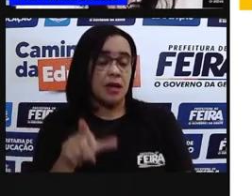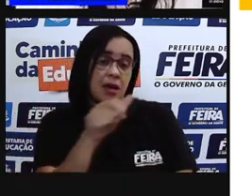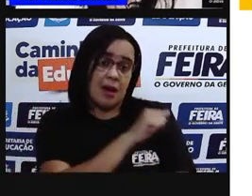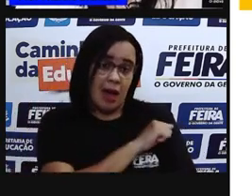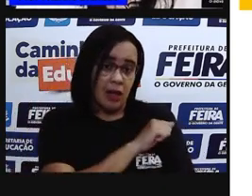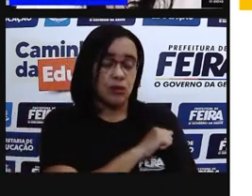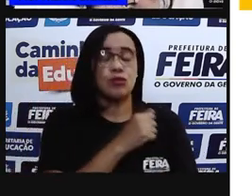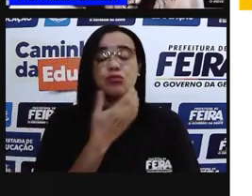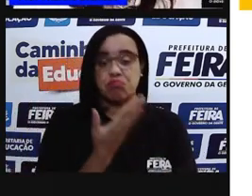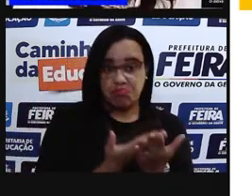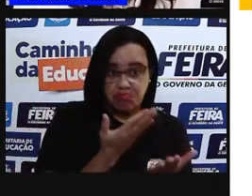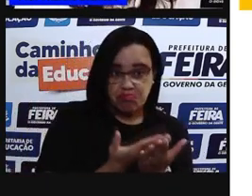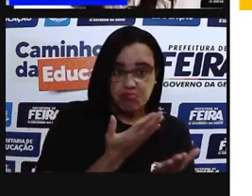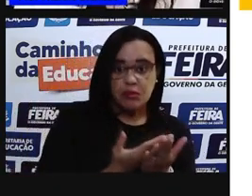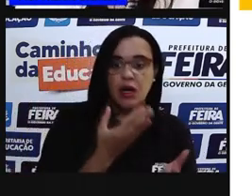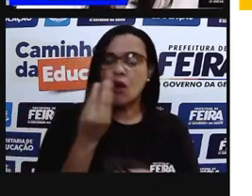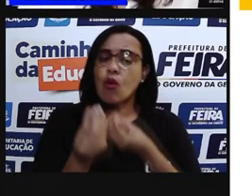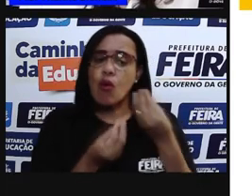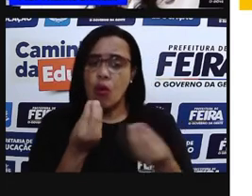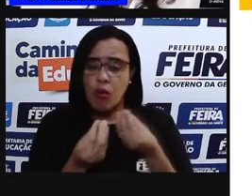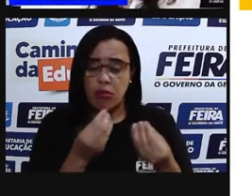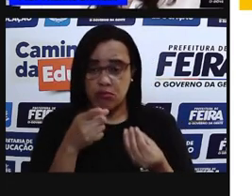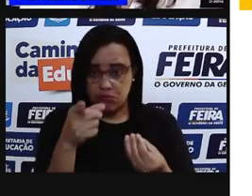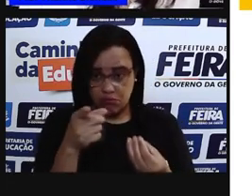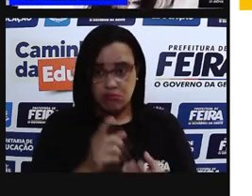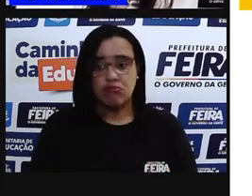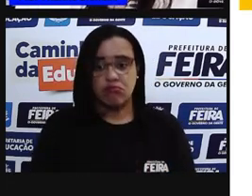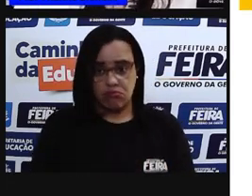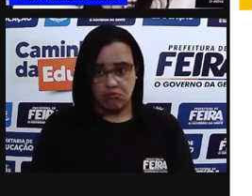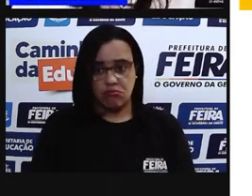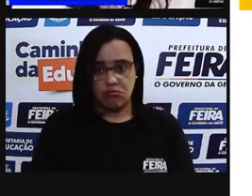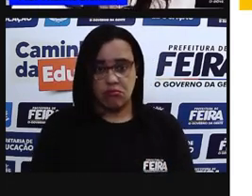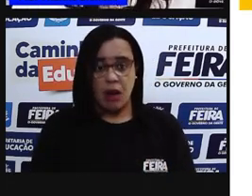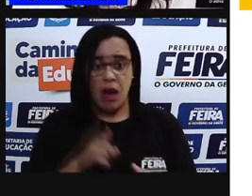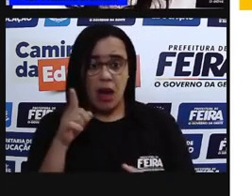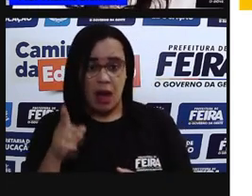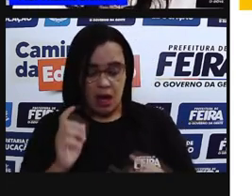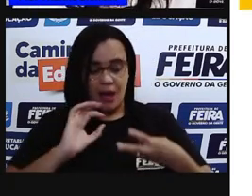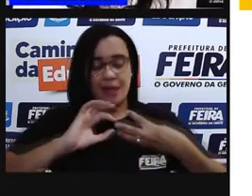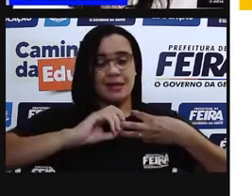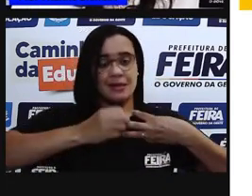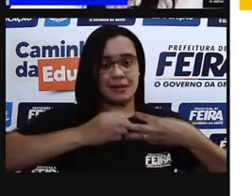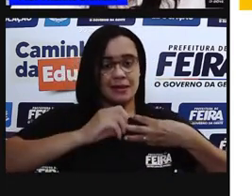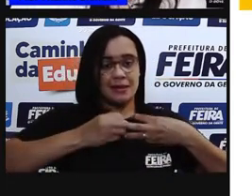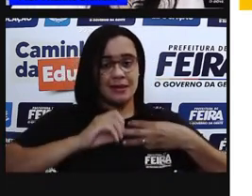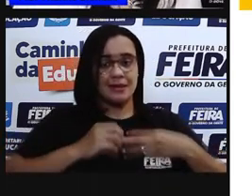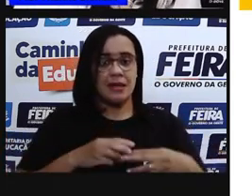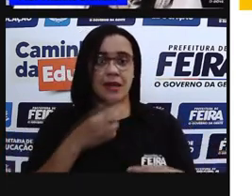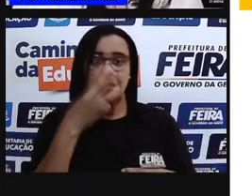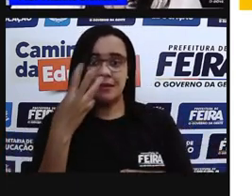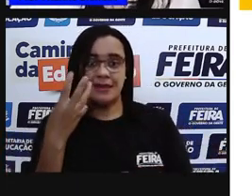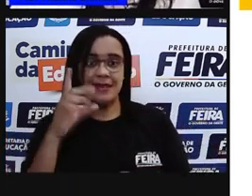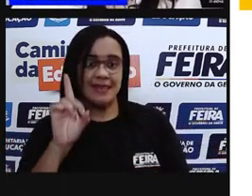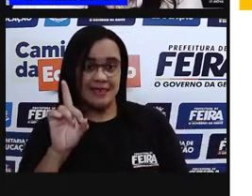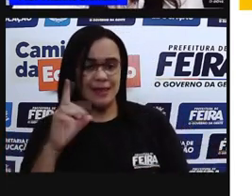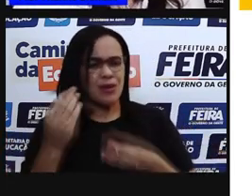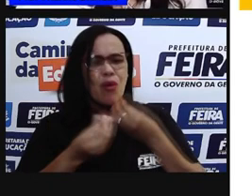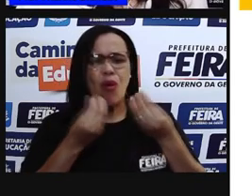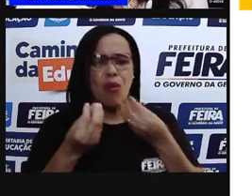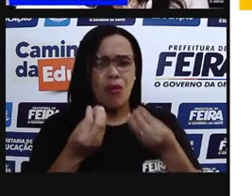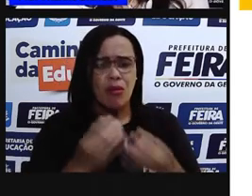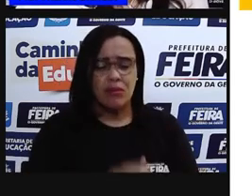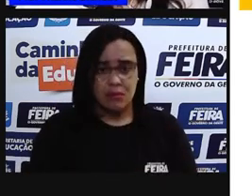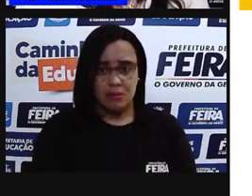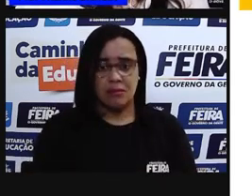do Brasil, que construíram essa célula interativa 3D. E aí, para isso, então, eu vou